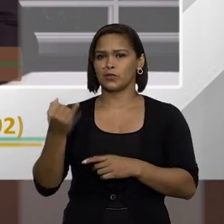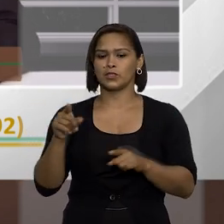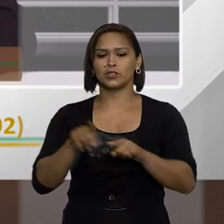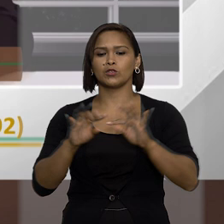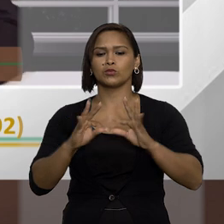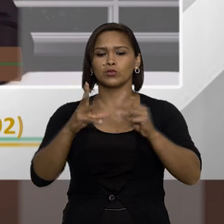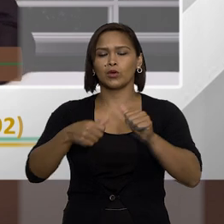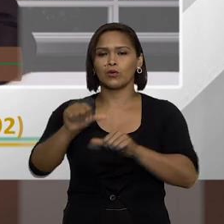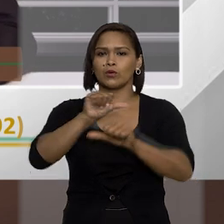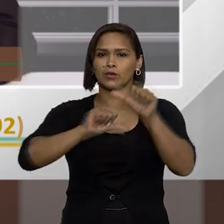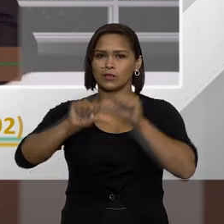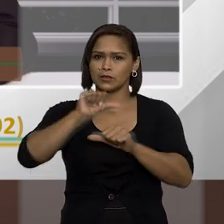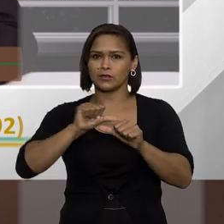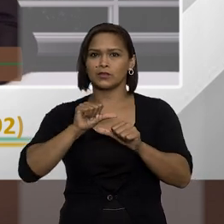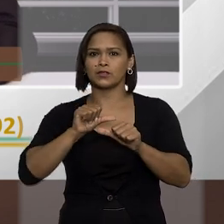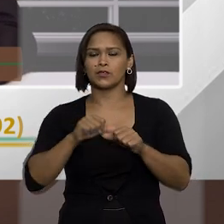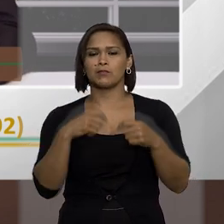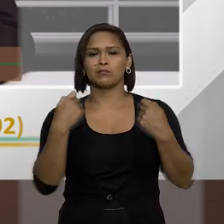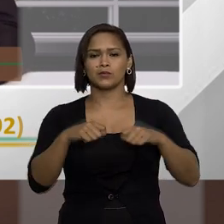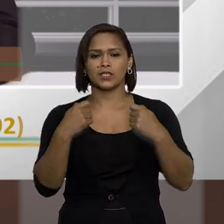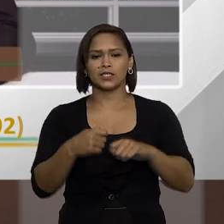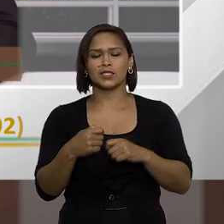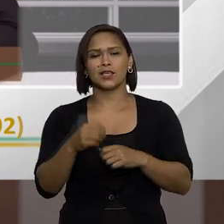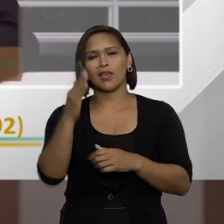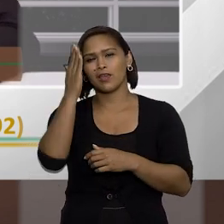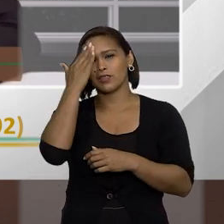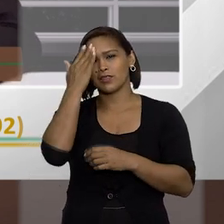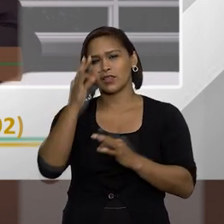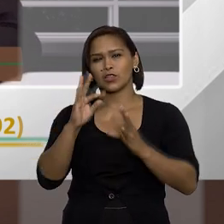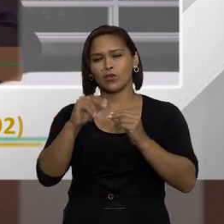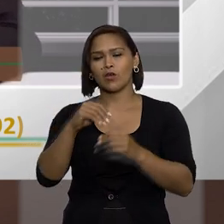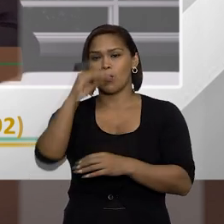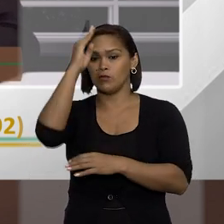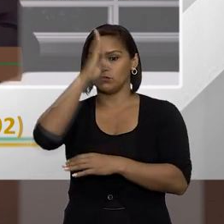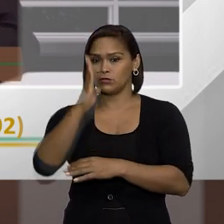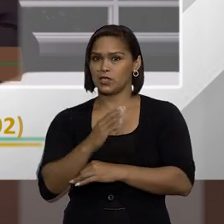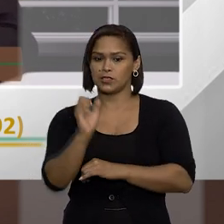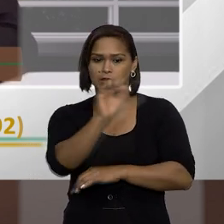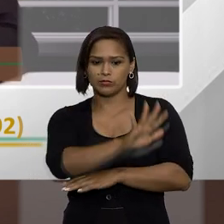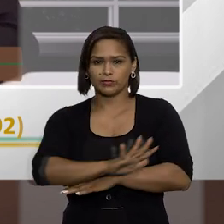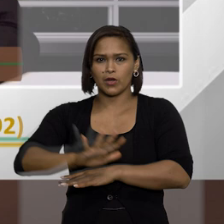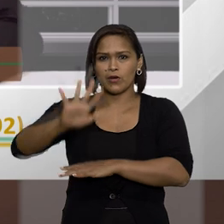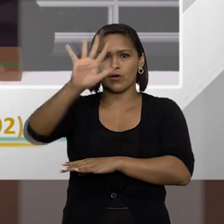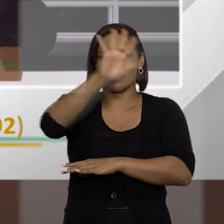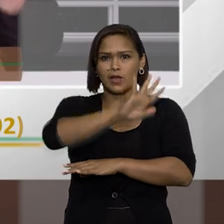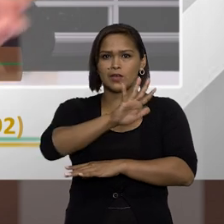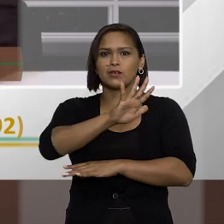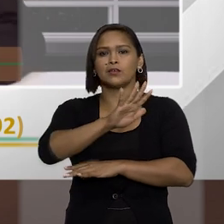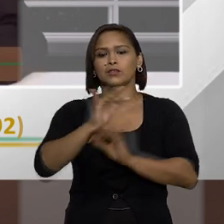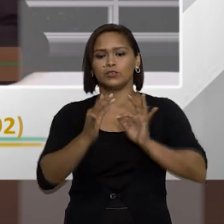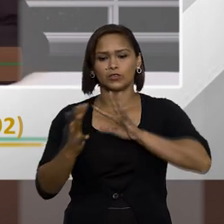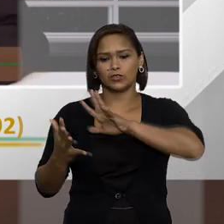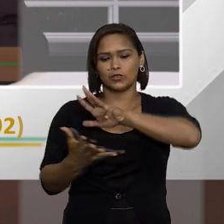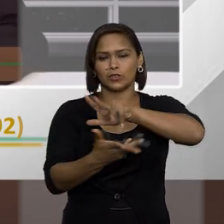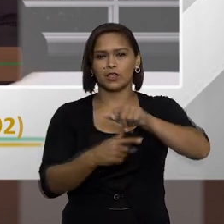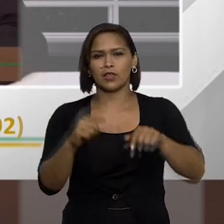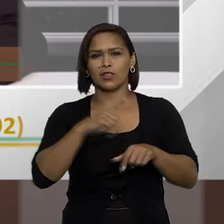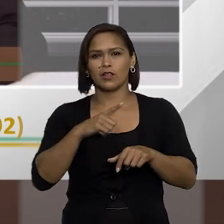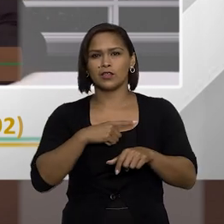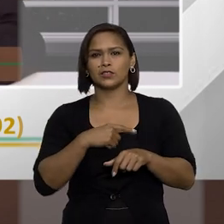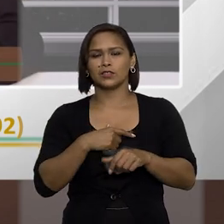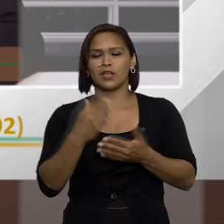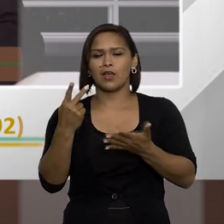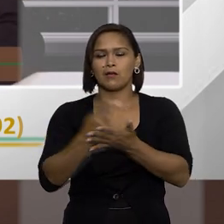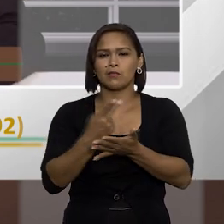todas as alterações tem que levar em conta isso que o Brasil é um país de proporções continentais nós